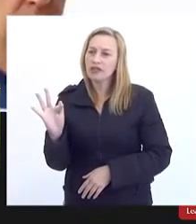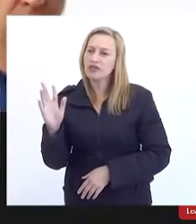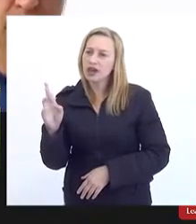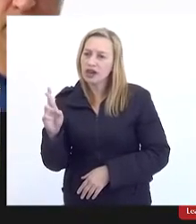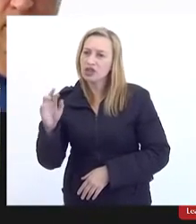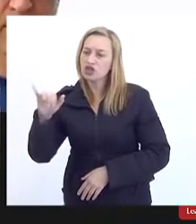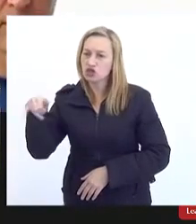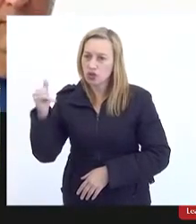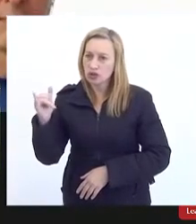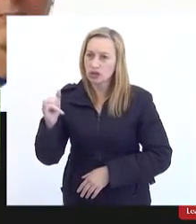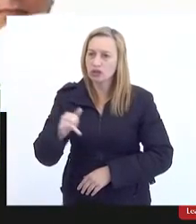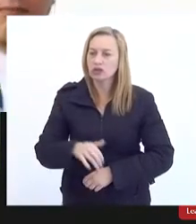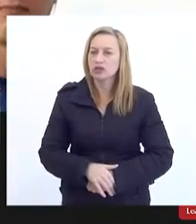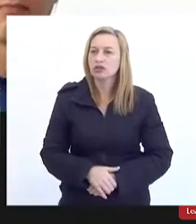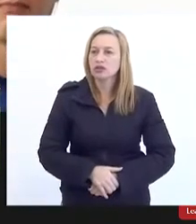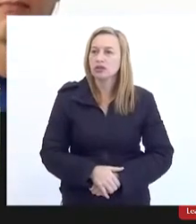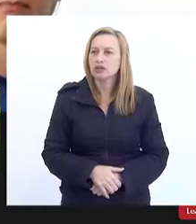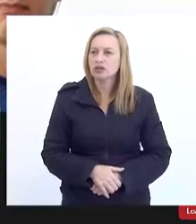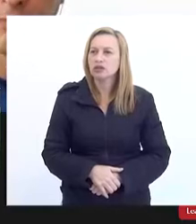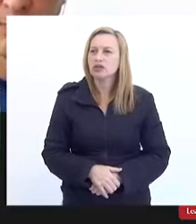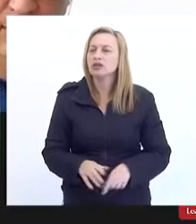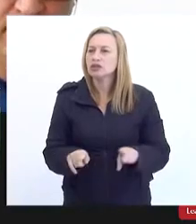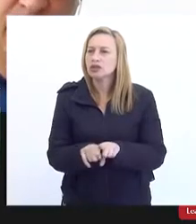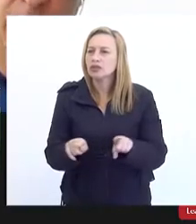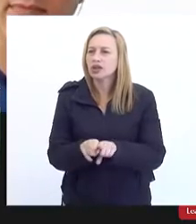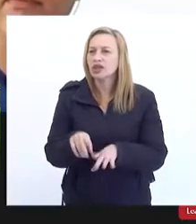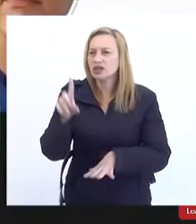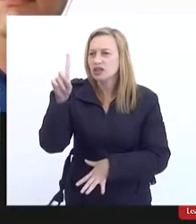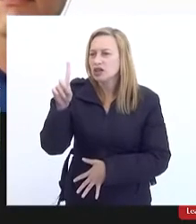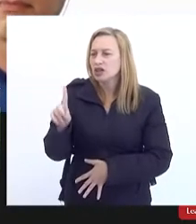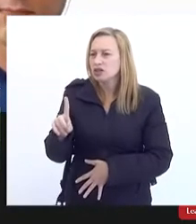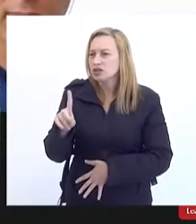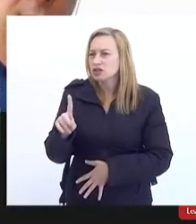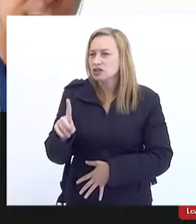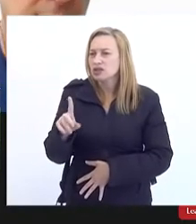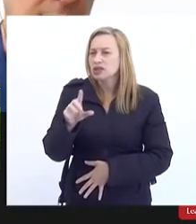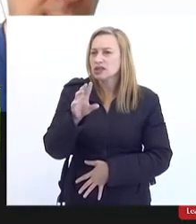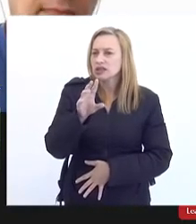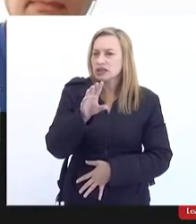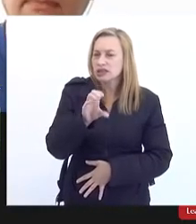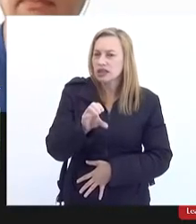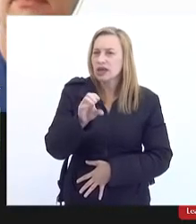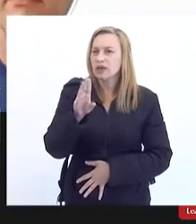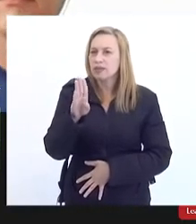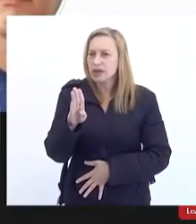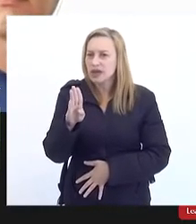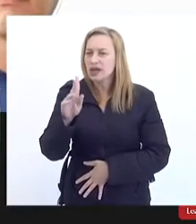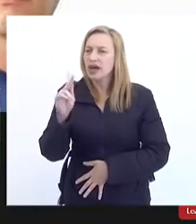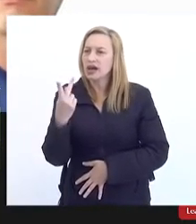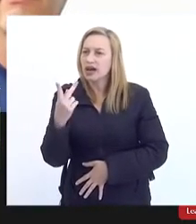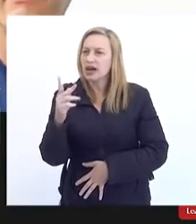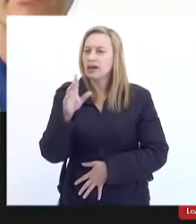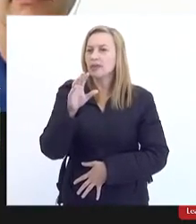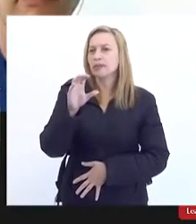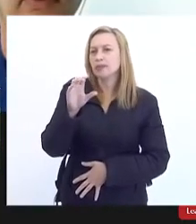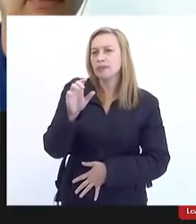José Arimatéia que também é diretor do CBH de Paraíba do Sul